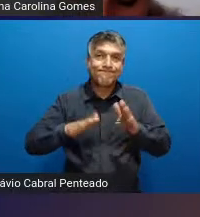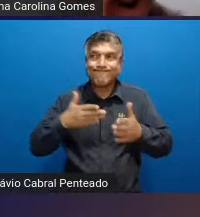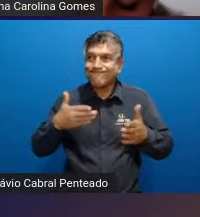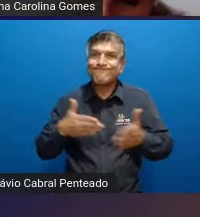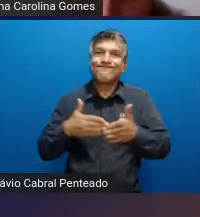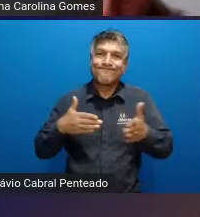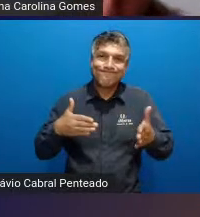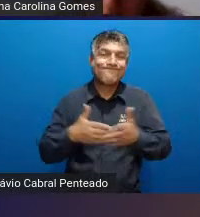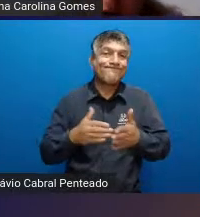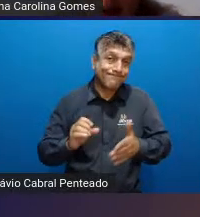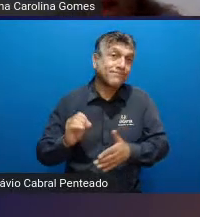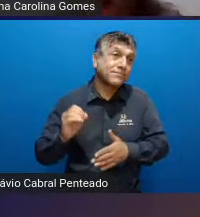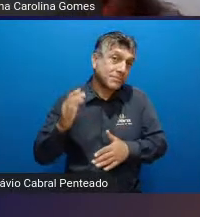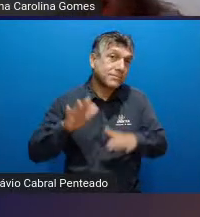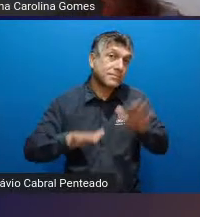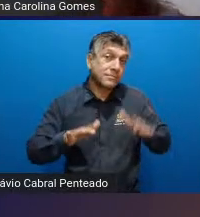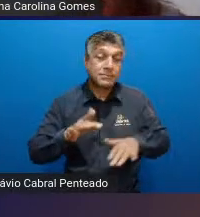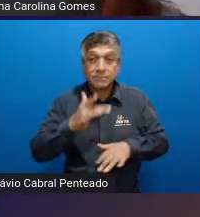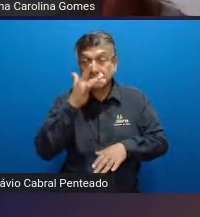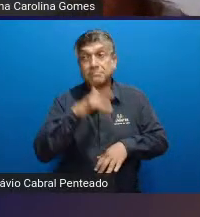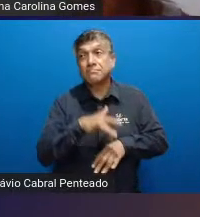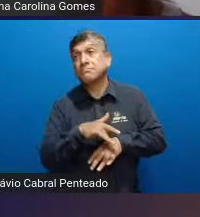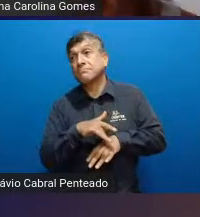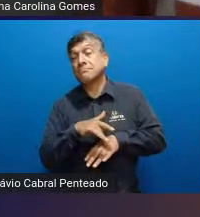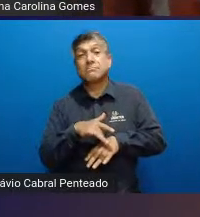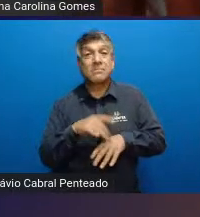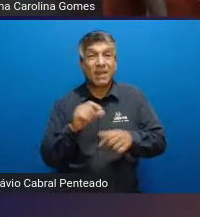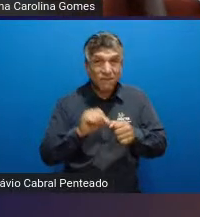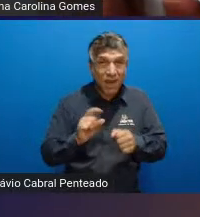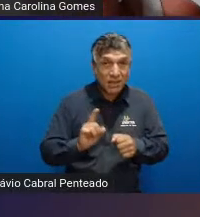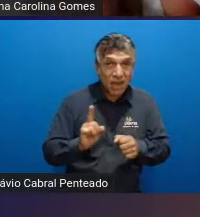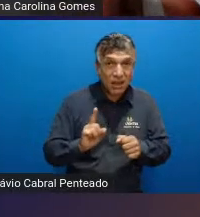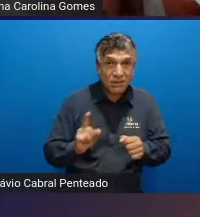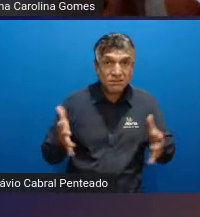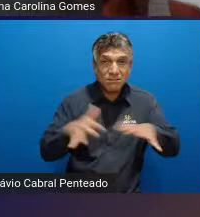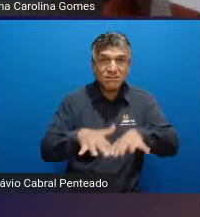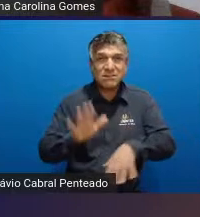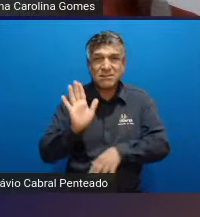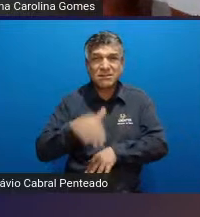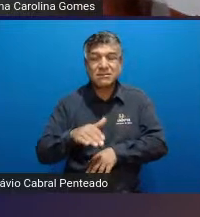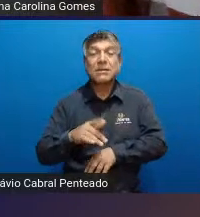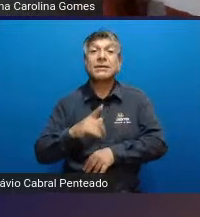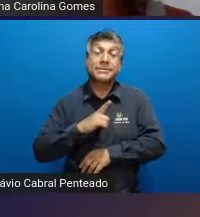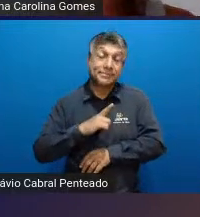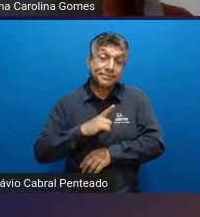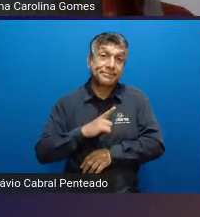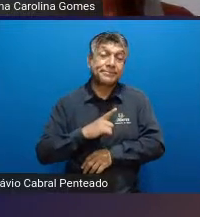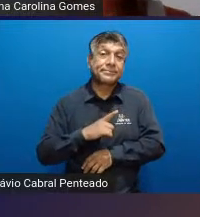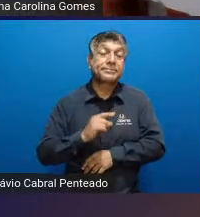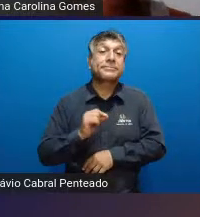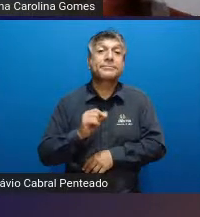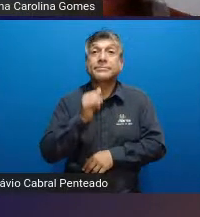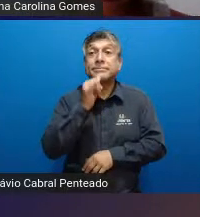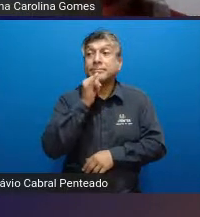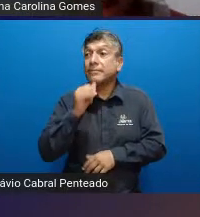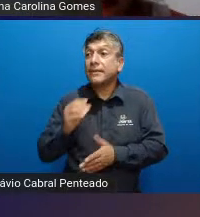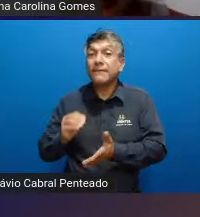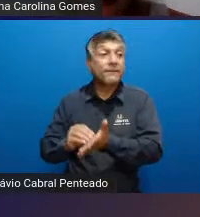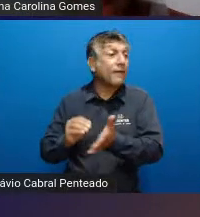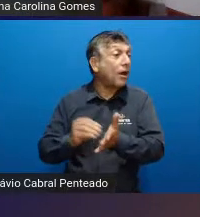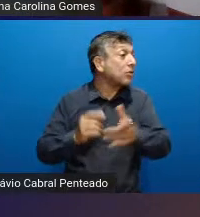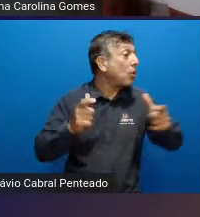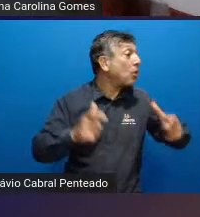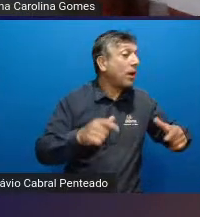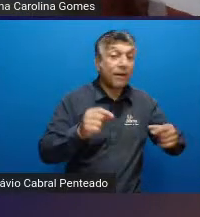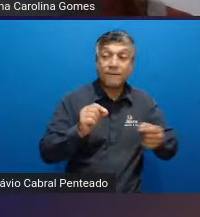assim apáticas por assim dizer para a prática da inclusão escolar como a falta dos espaços disponíveis